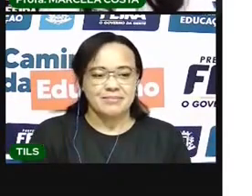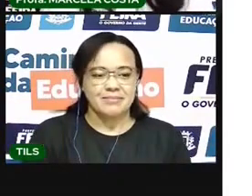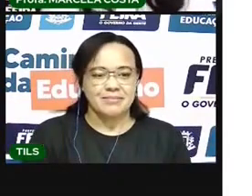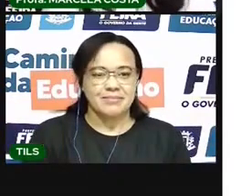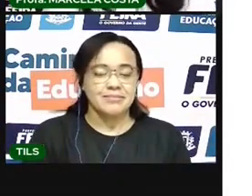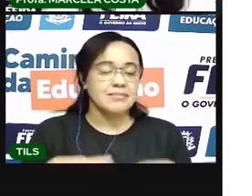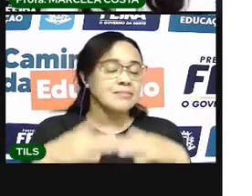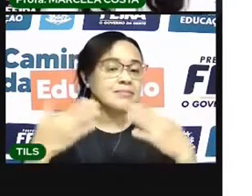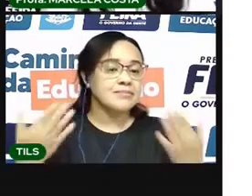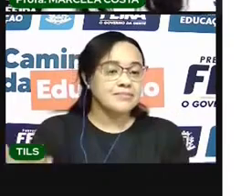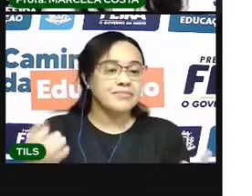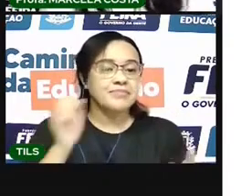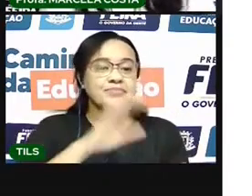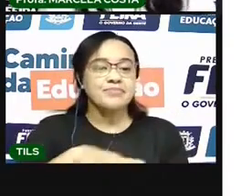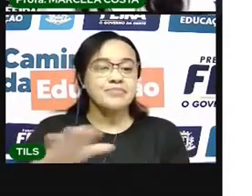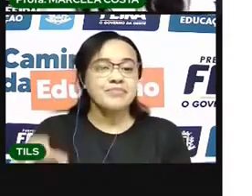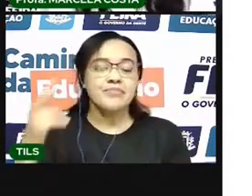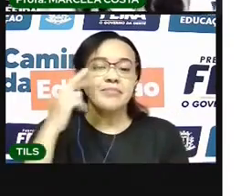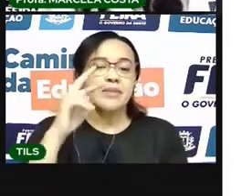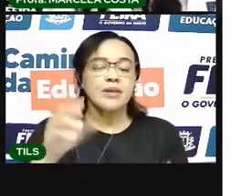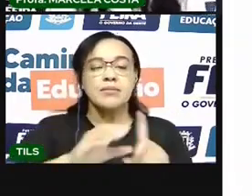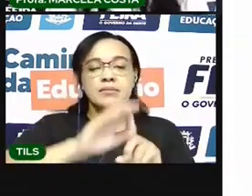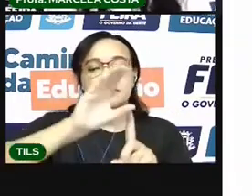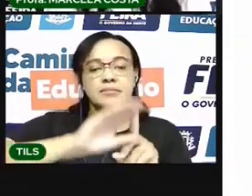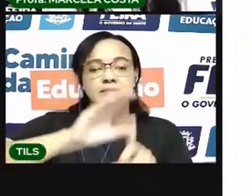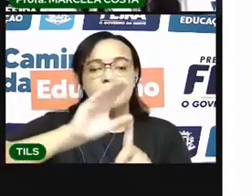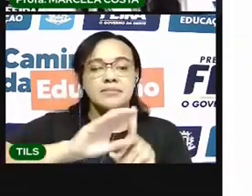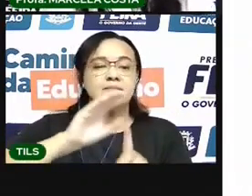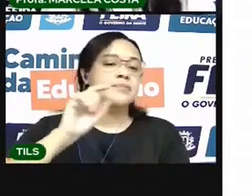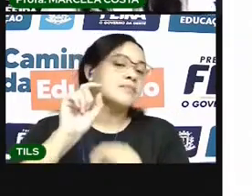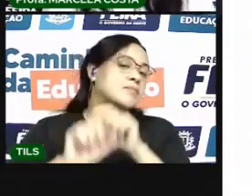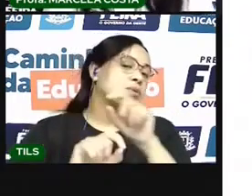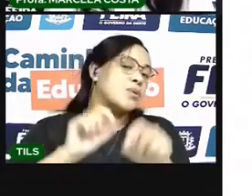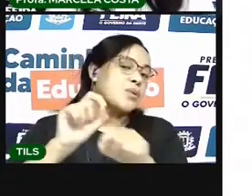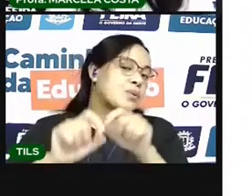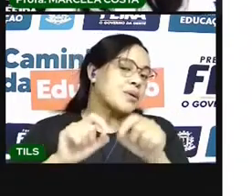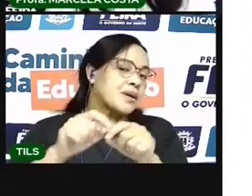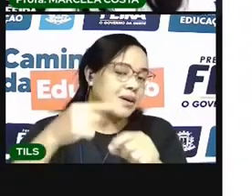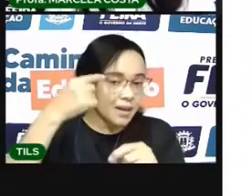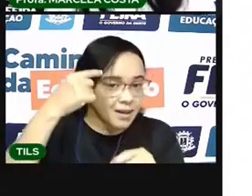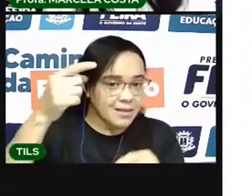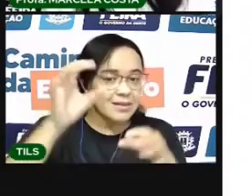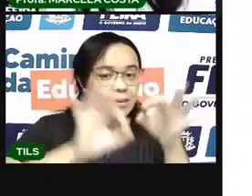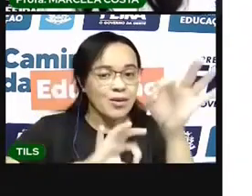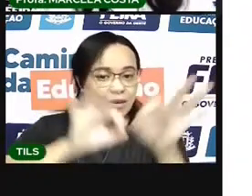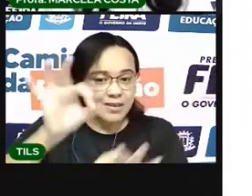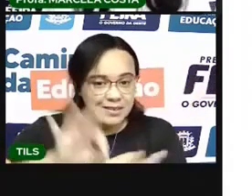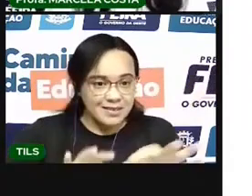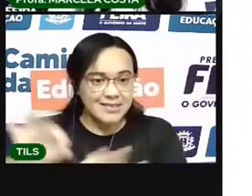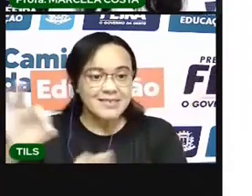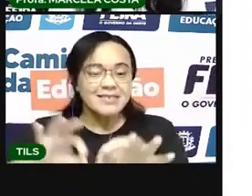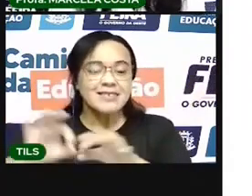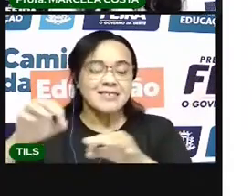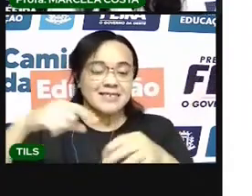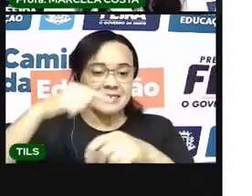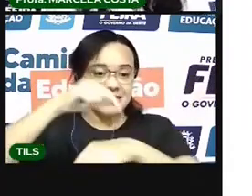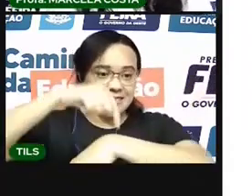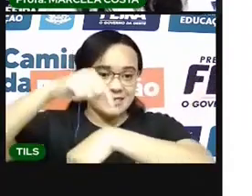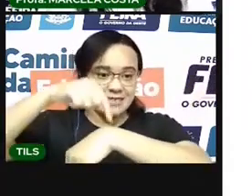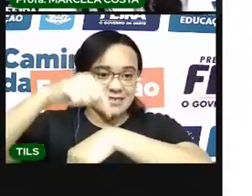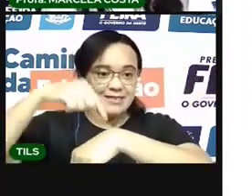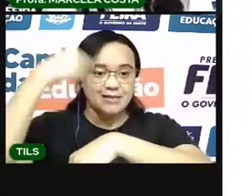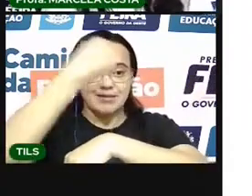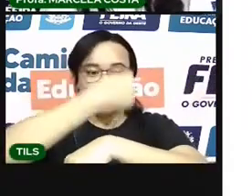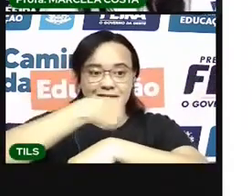Então, criançada, um calendário serve para organizar o tempo, né? E ele mostra